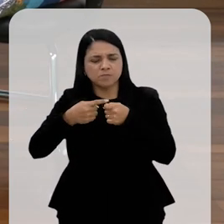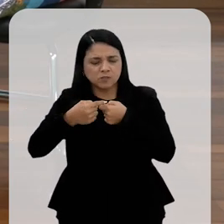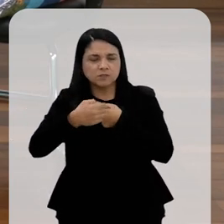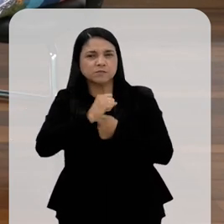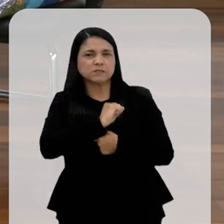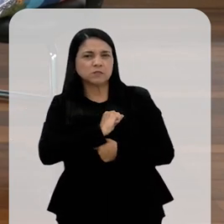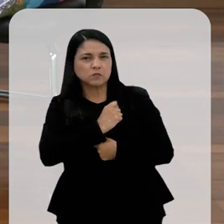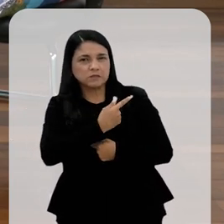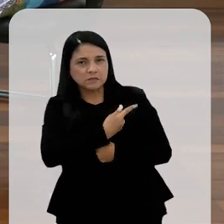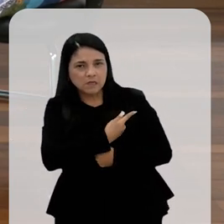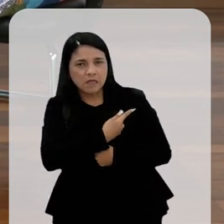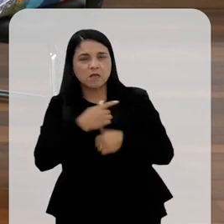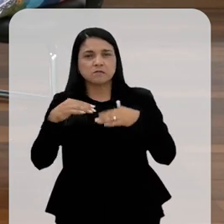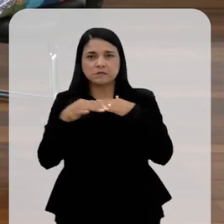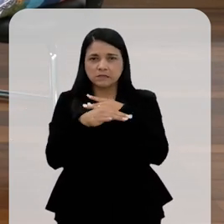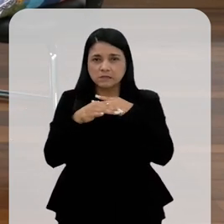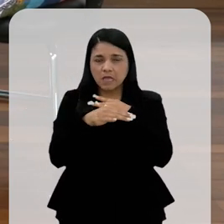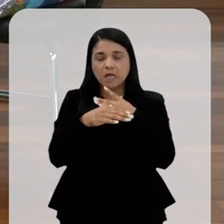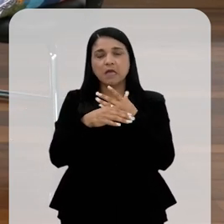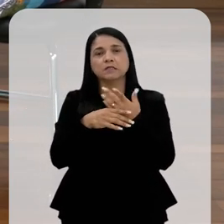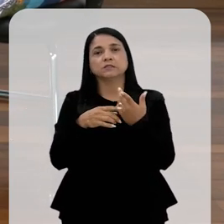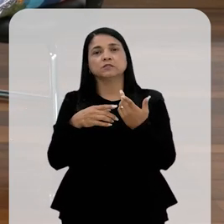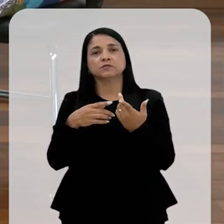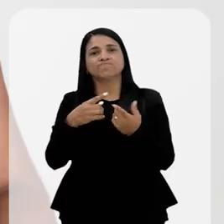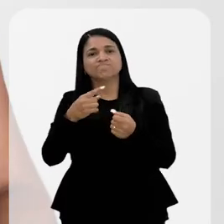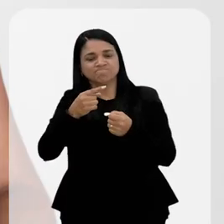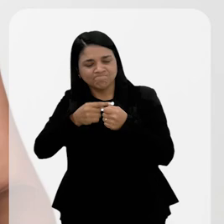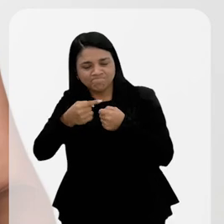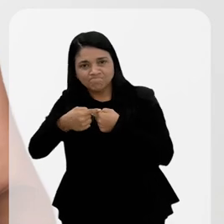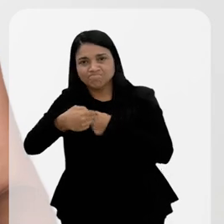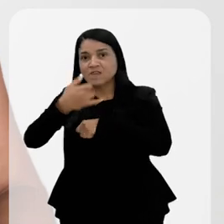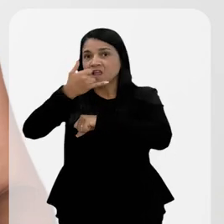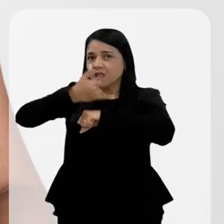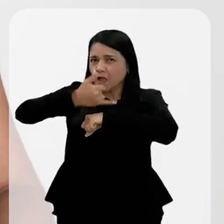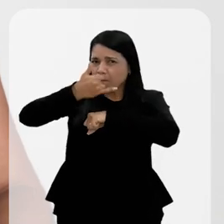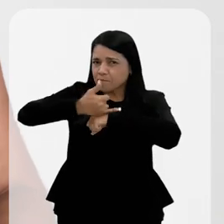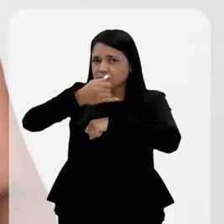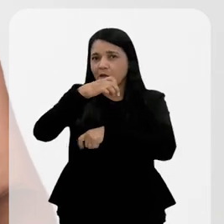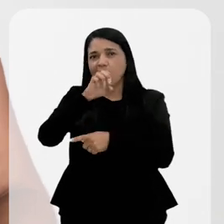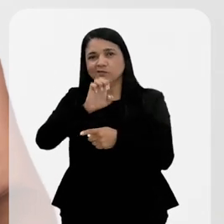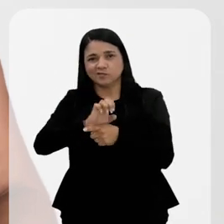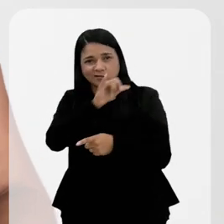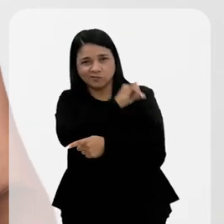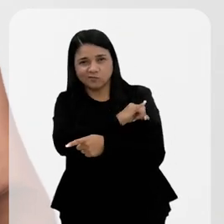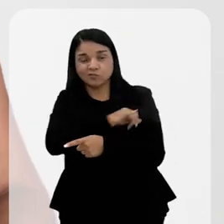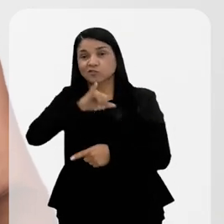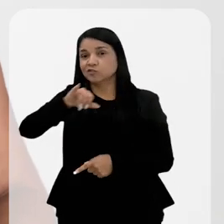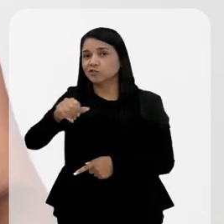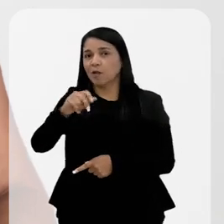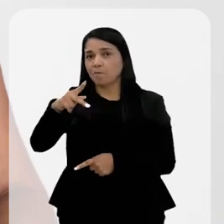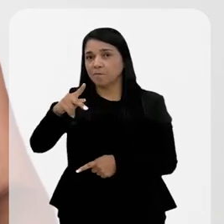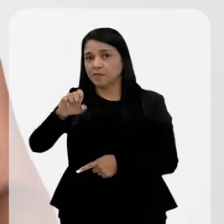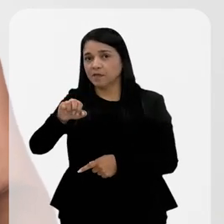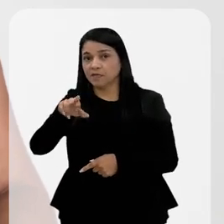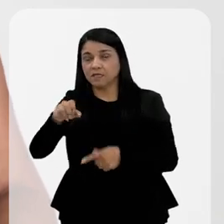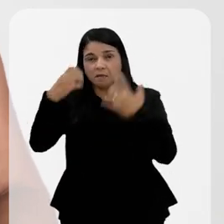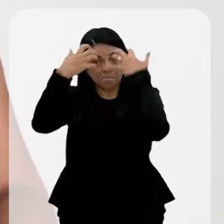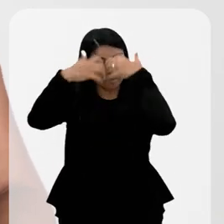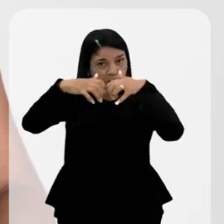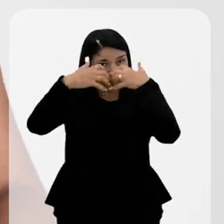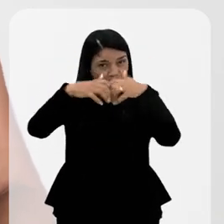tanto no município de São Gonçalo, quanto no município da capital do Rio de Janeiro, Japeri,